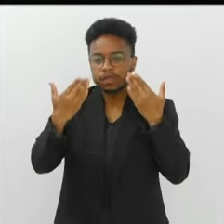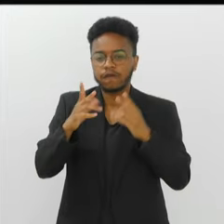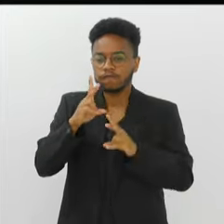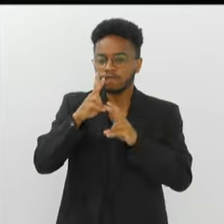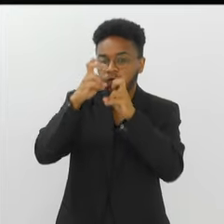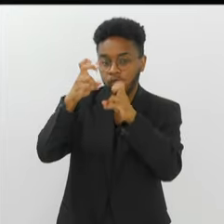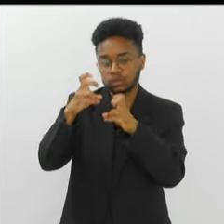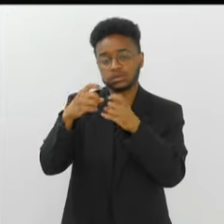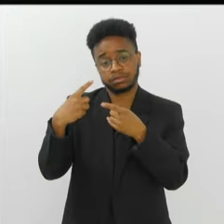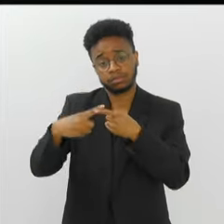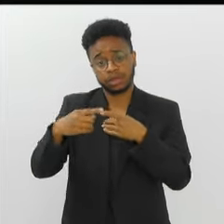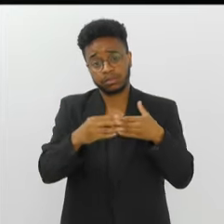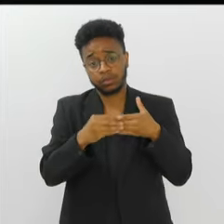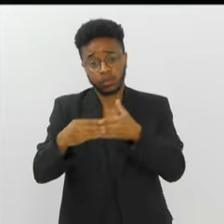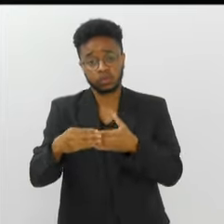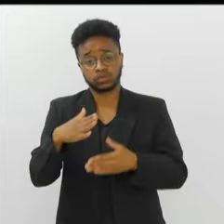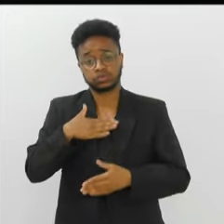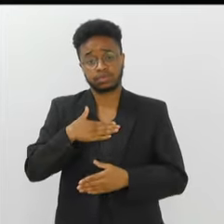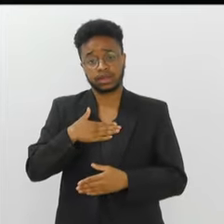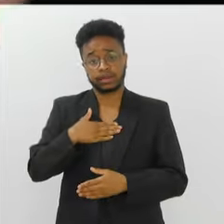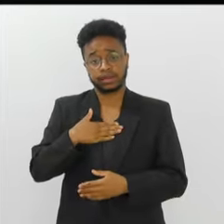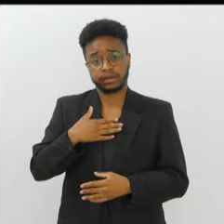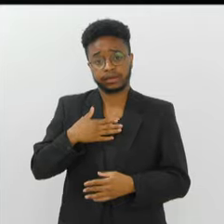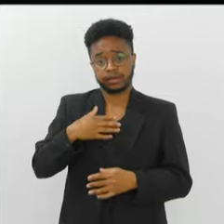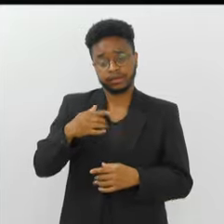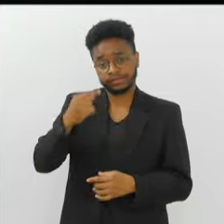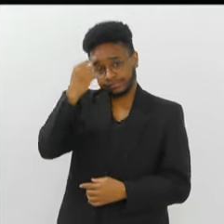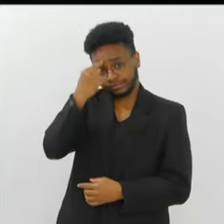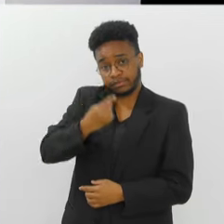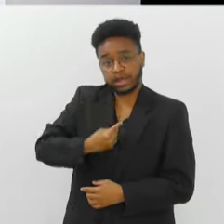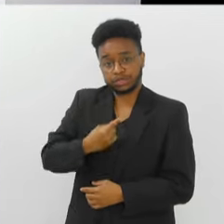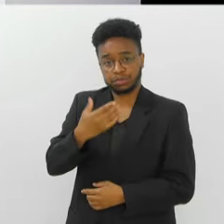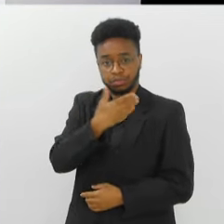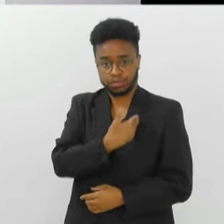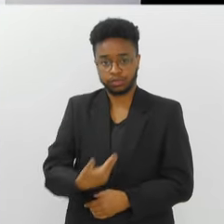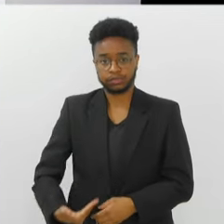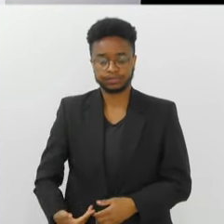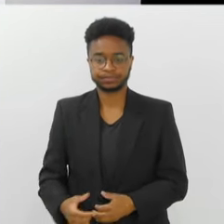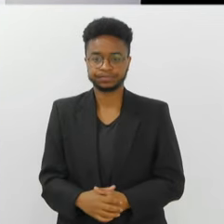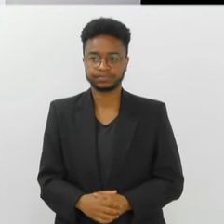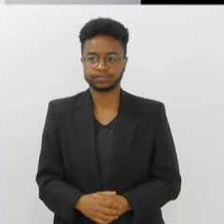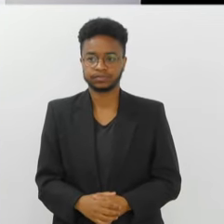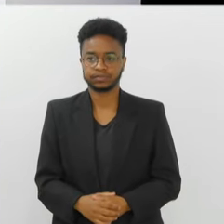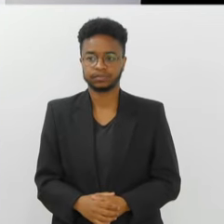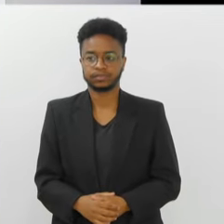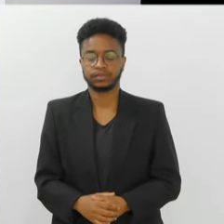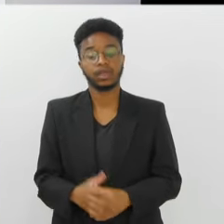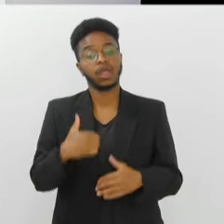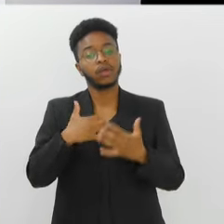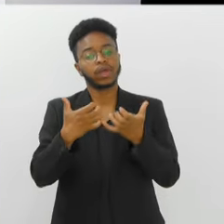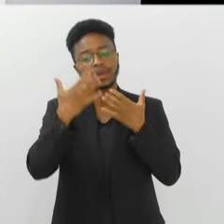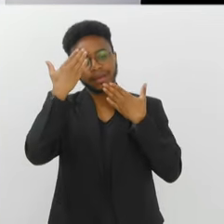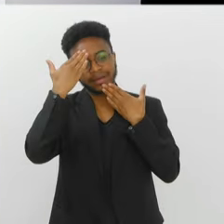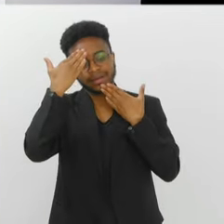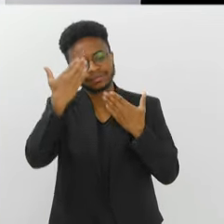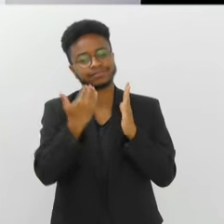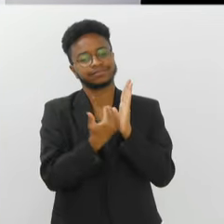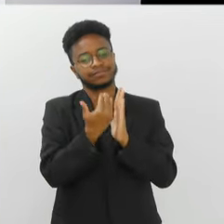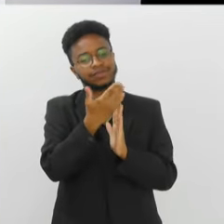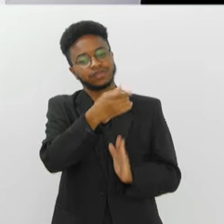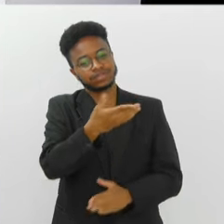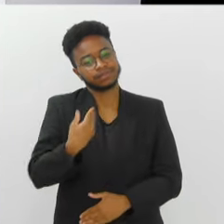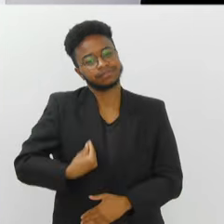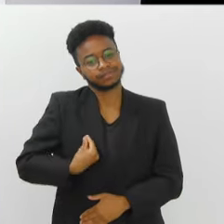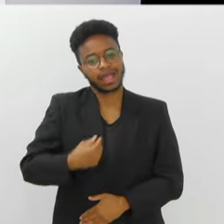e essa força que é o que me conduz publicamente. Bacana. Bonita. Bonita a sua fala. Sim, quero te